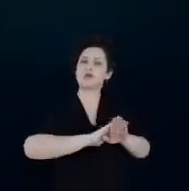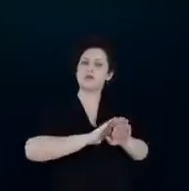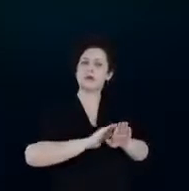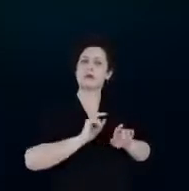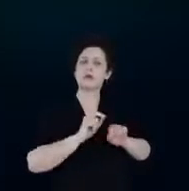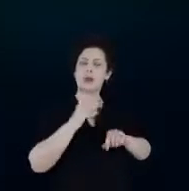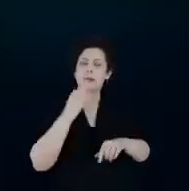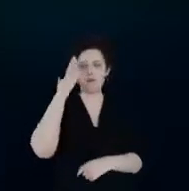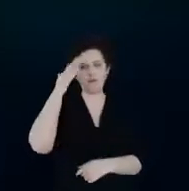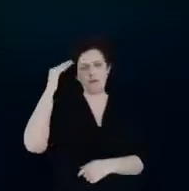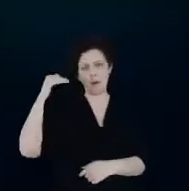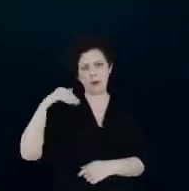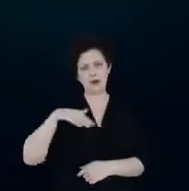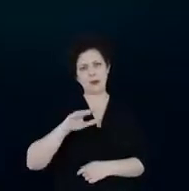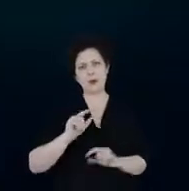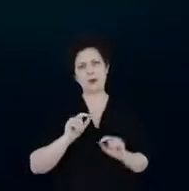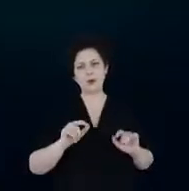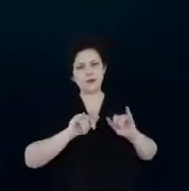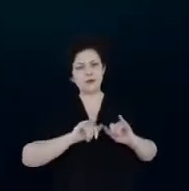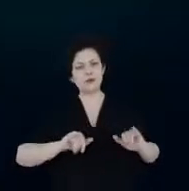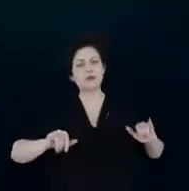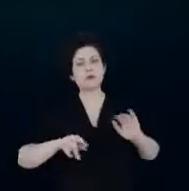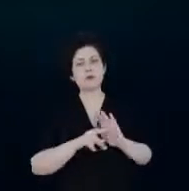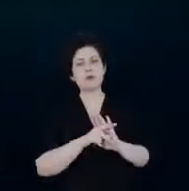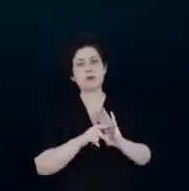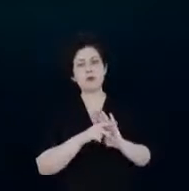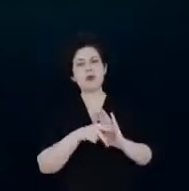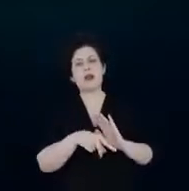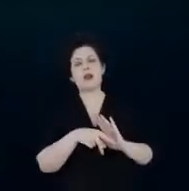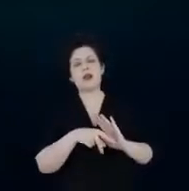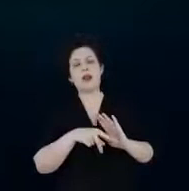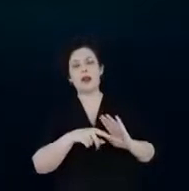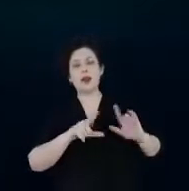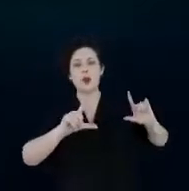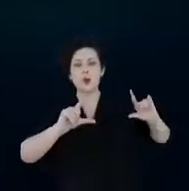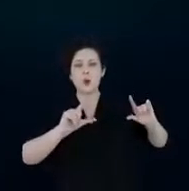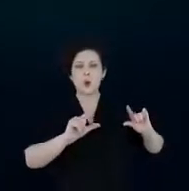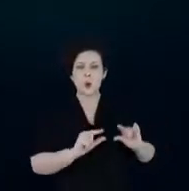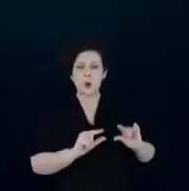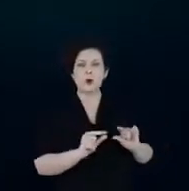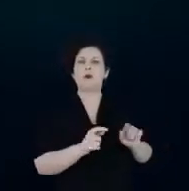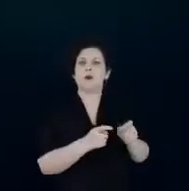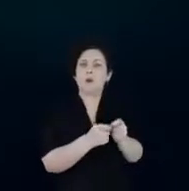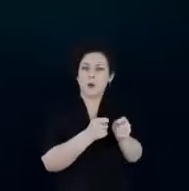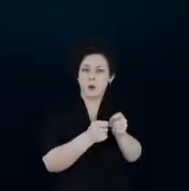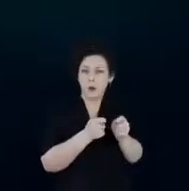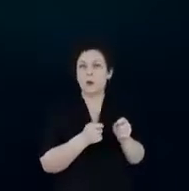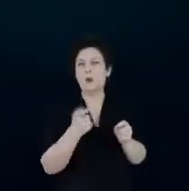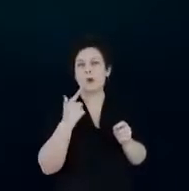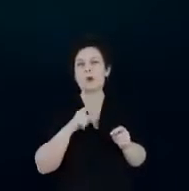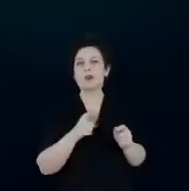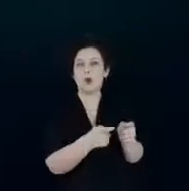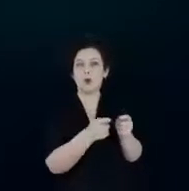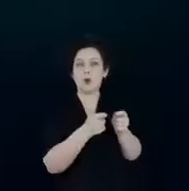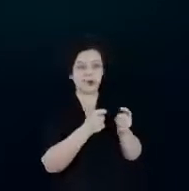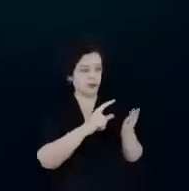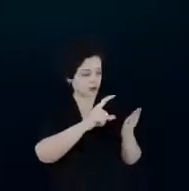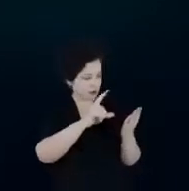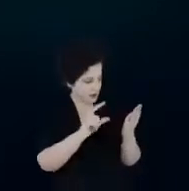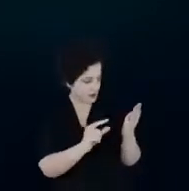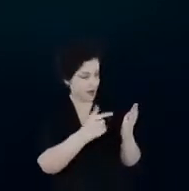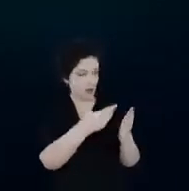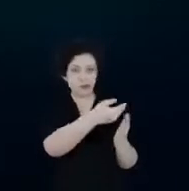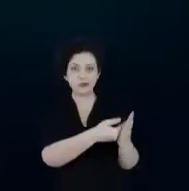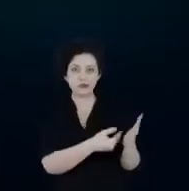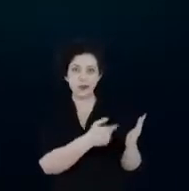conhecidas, que são as ações que reduzem o consumo na ponta, ou seja, é